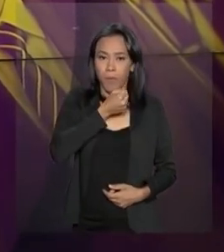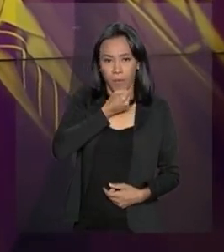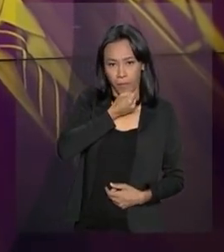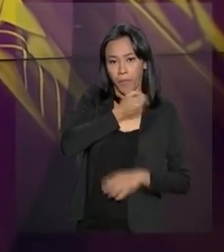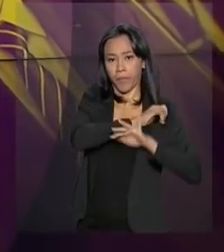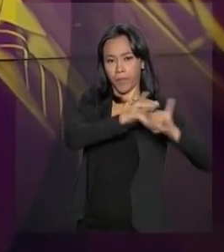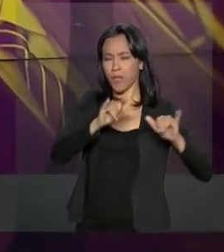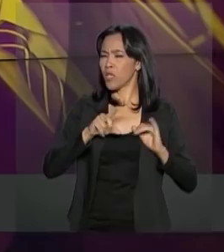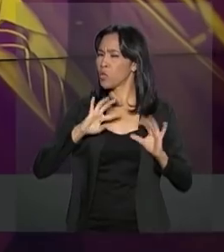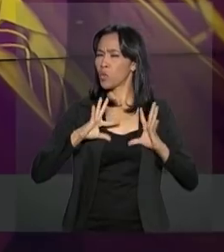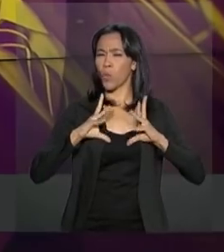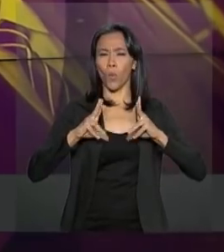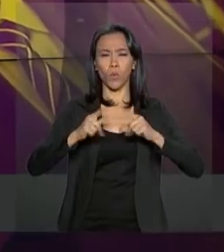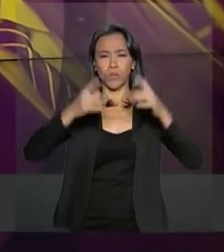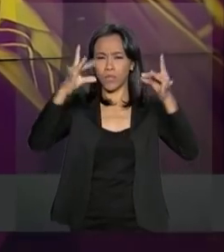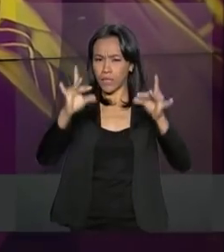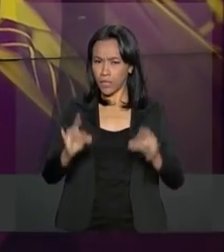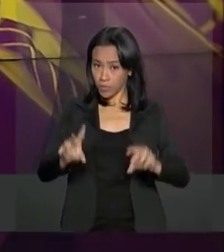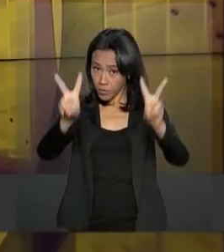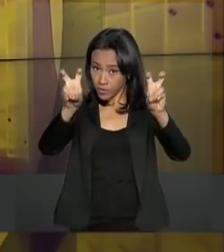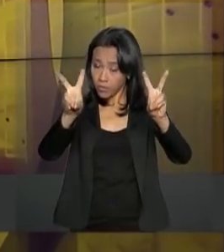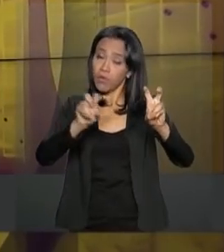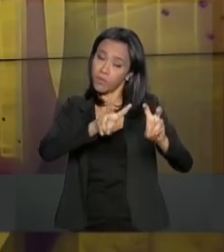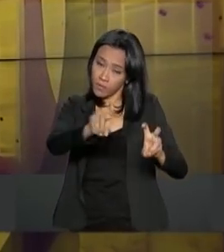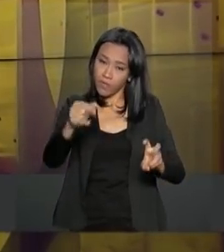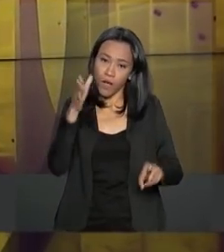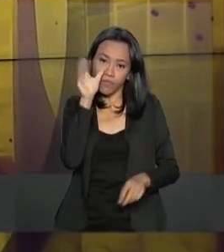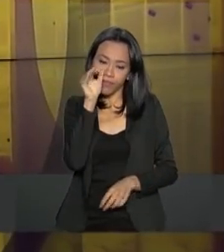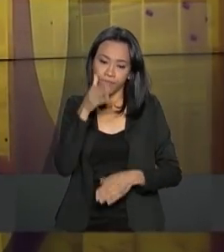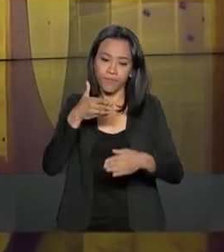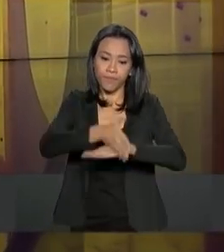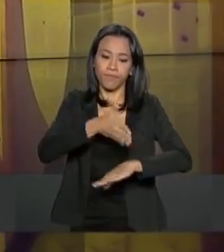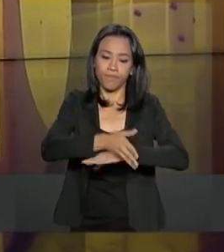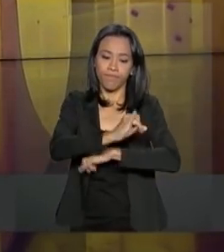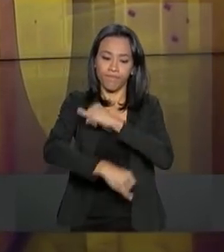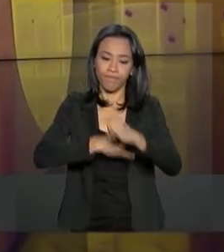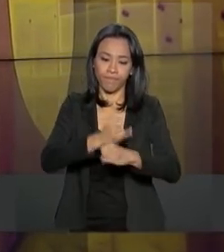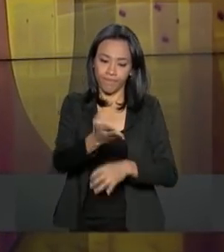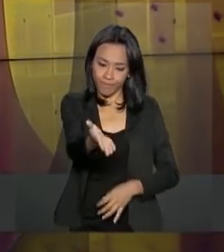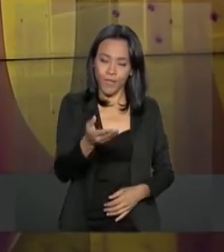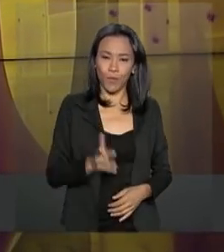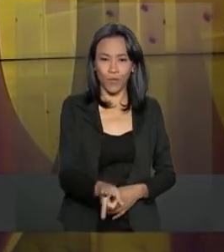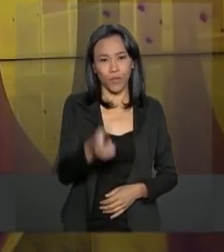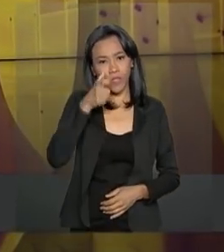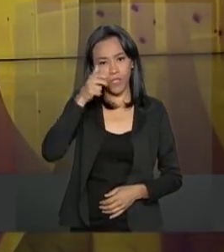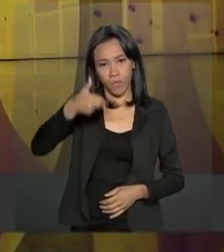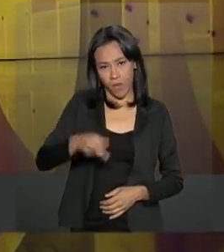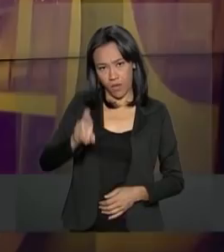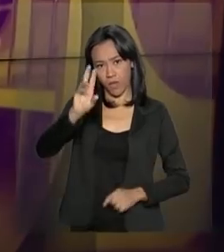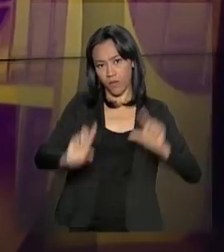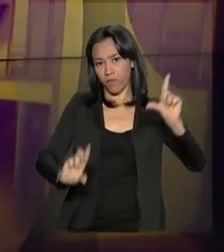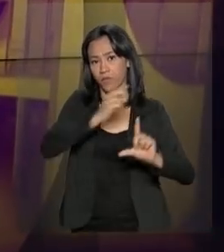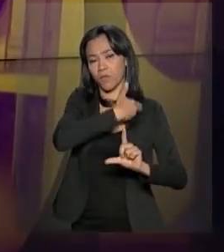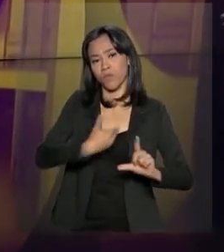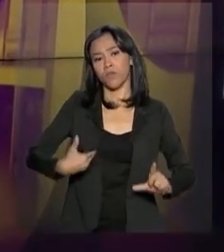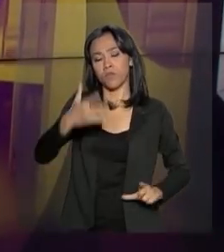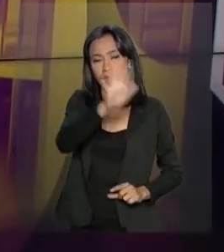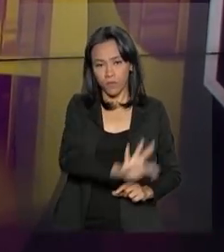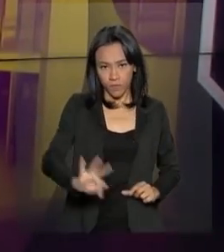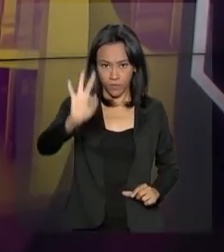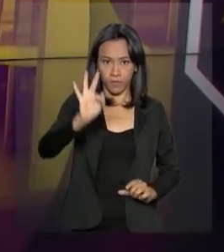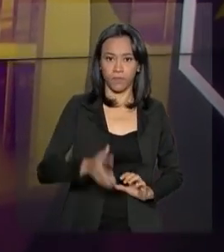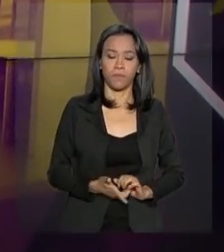Todos os detalhes sobre esse assunto você encontra também nas nossas redes sociais. Continue aqui com a gente na NBR, a TV do